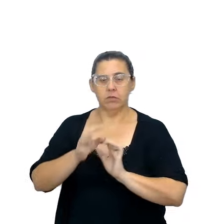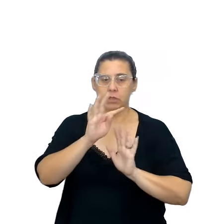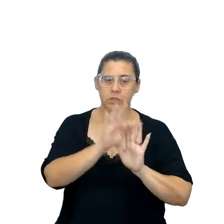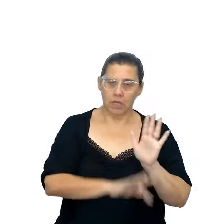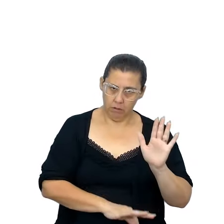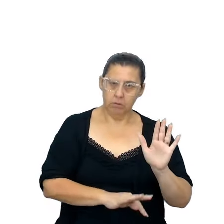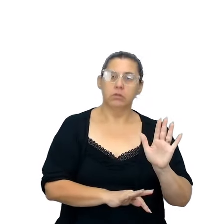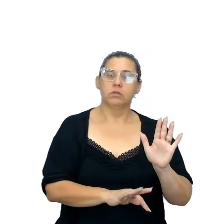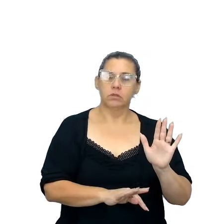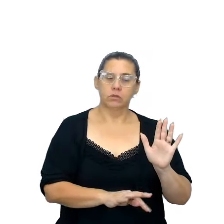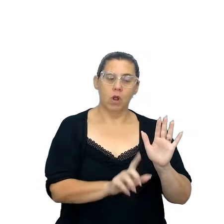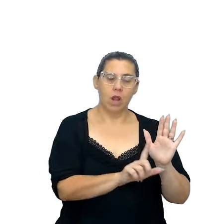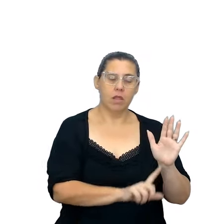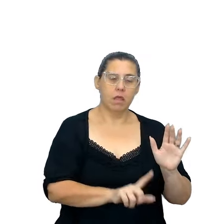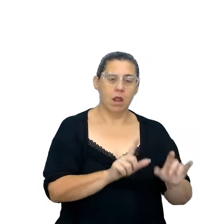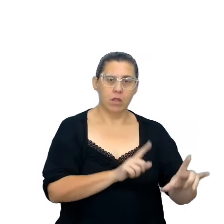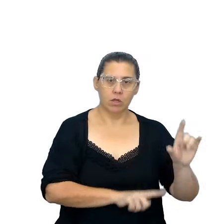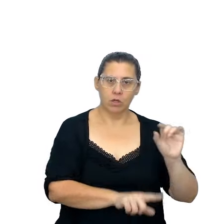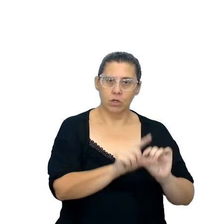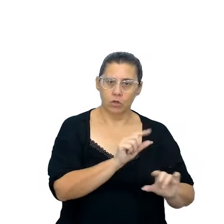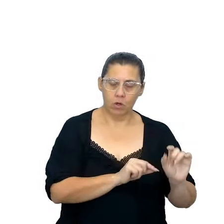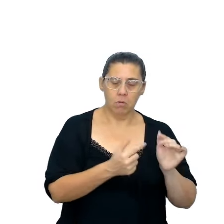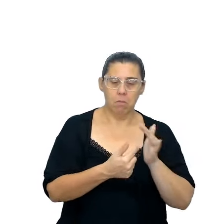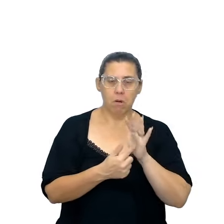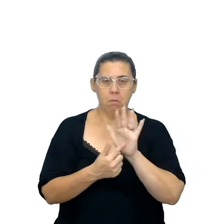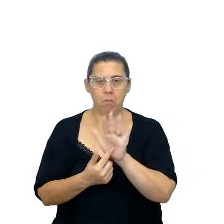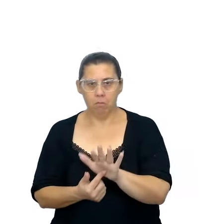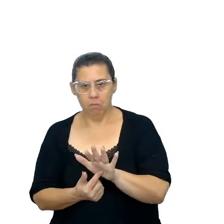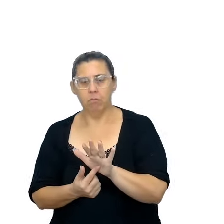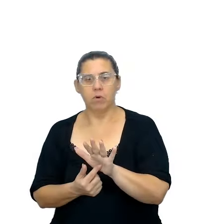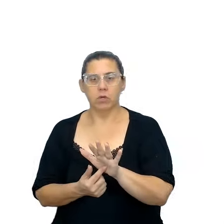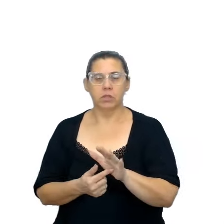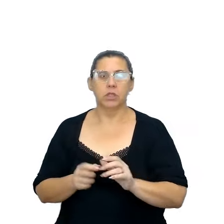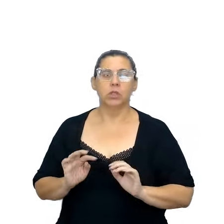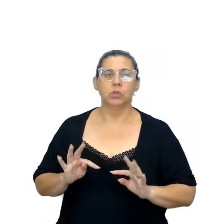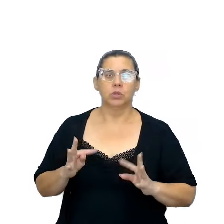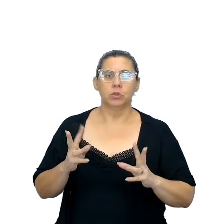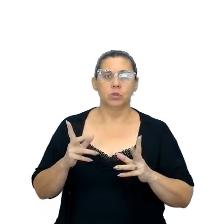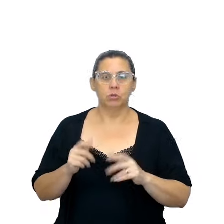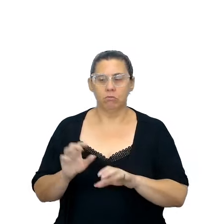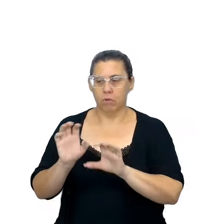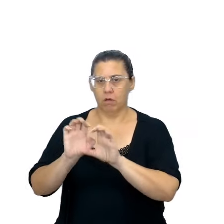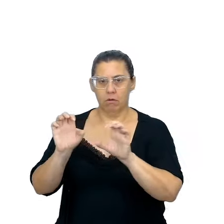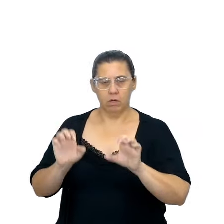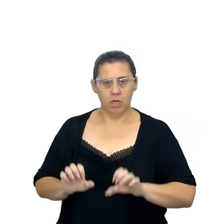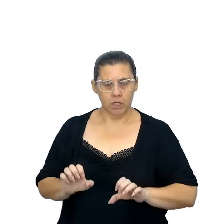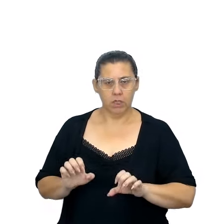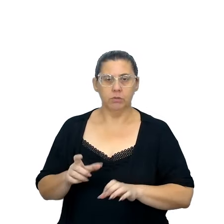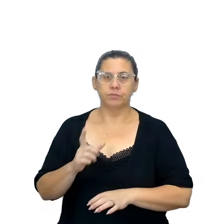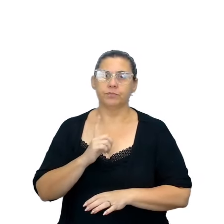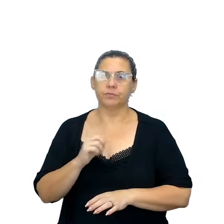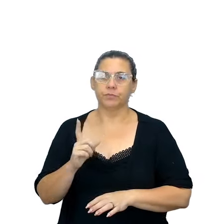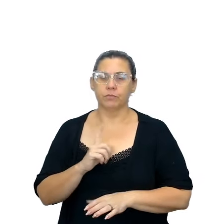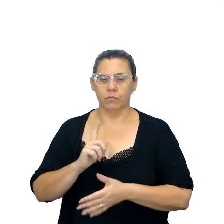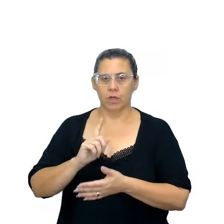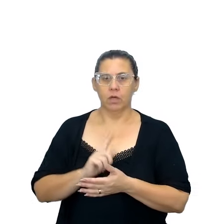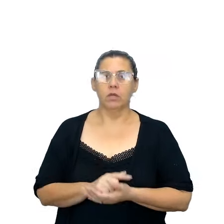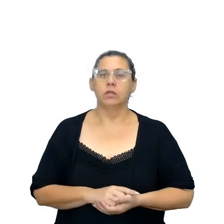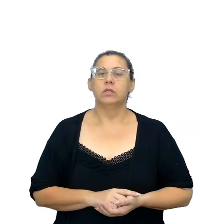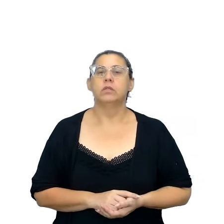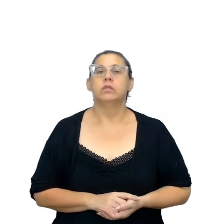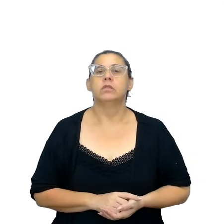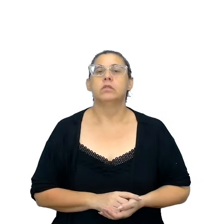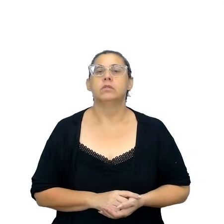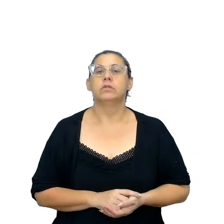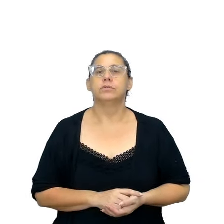literários escolhidos, de modo a evidenciar a apropriação da estrutura composicional do gênero textual